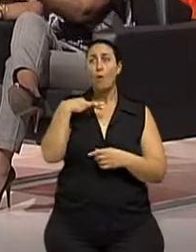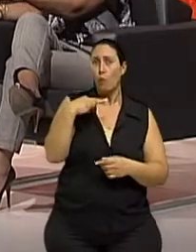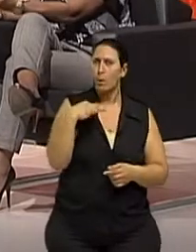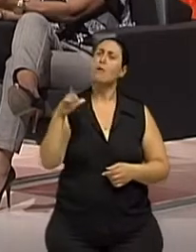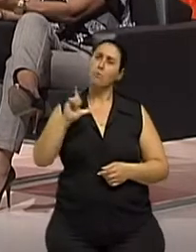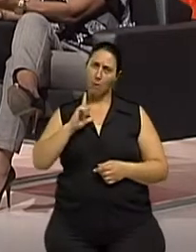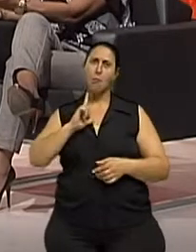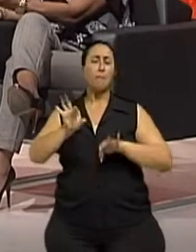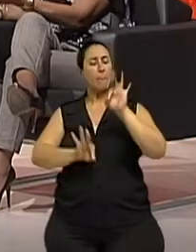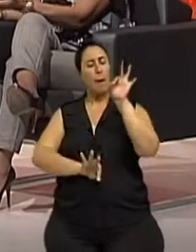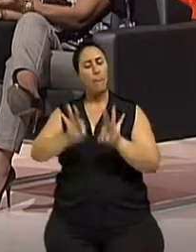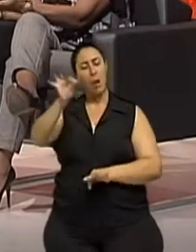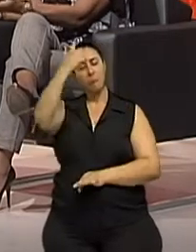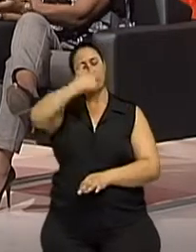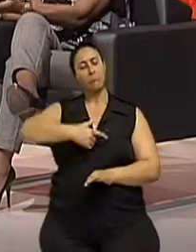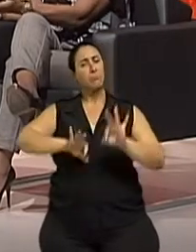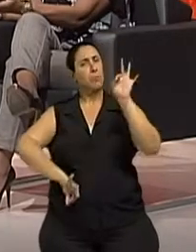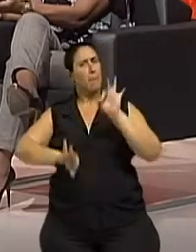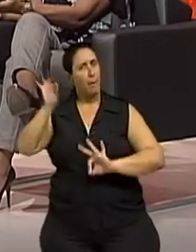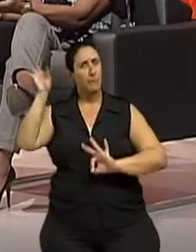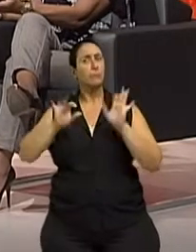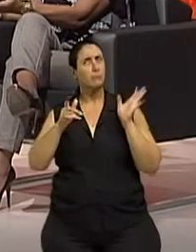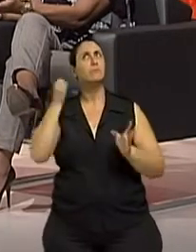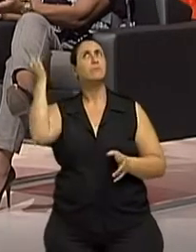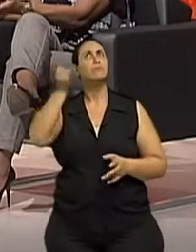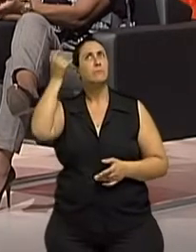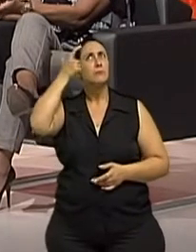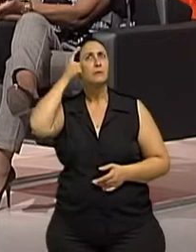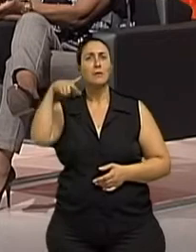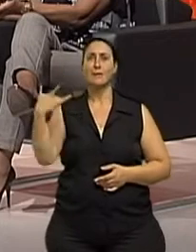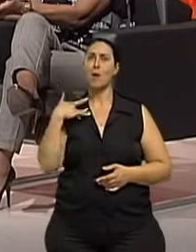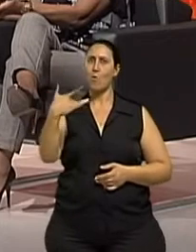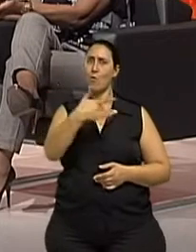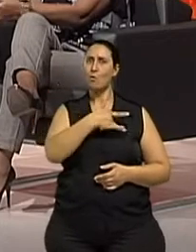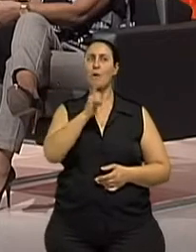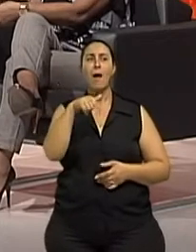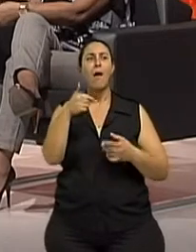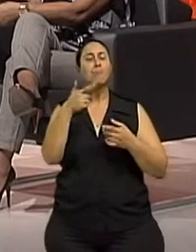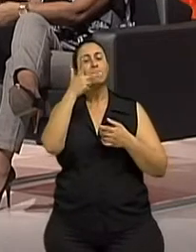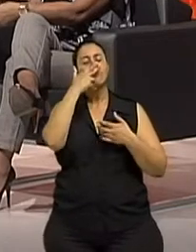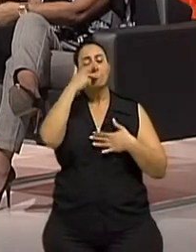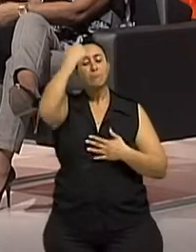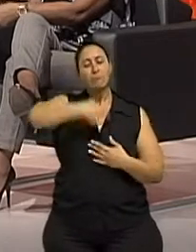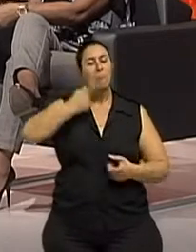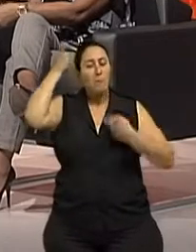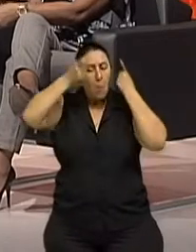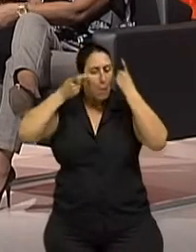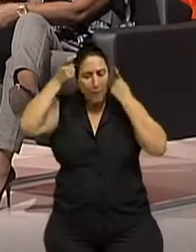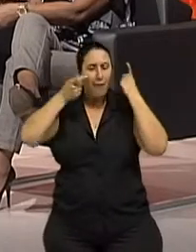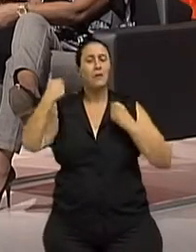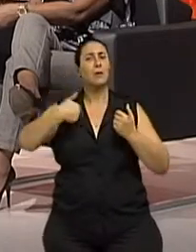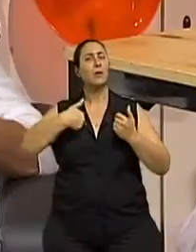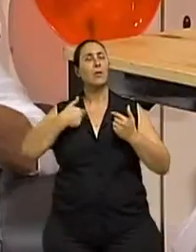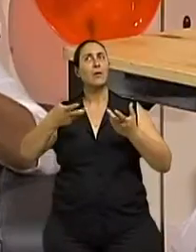predisposição, que isso é saúde geral. Exato. Exatamente. Tu tens com o que te preocupar, tu tens com o que